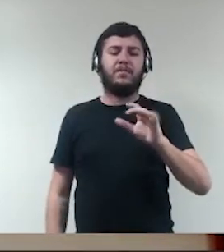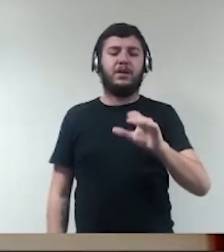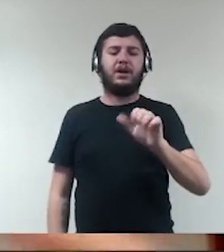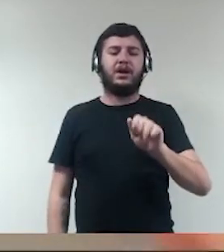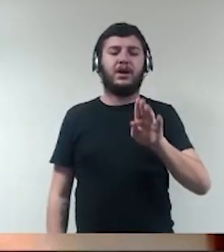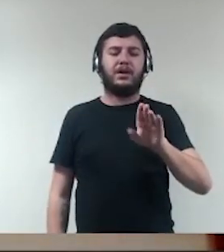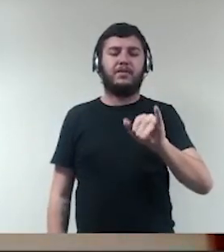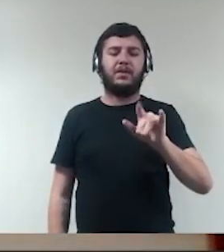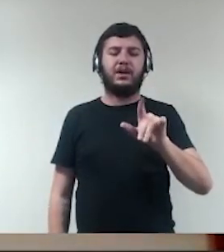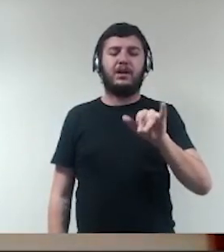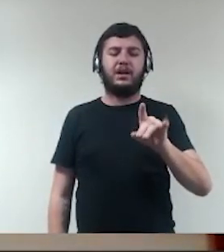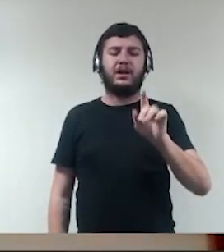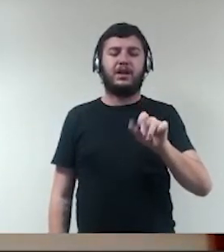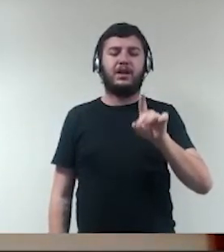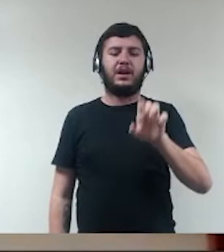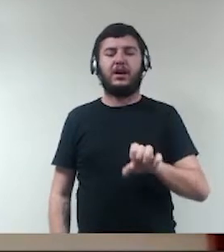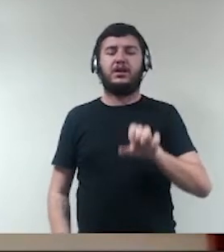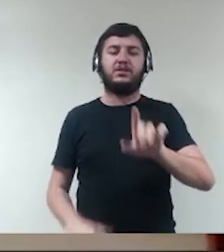e o quanto